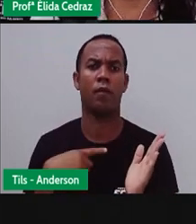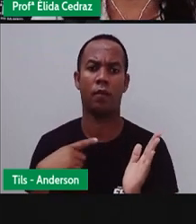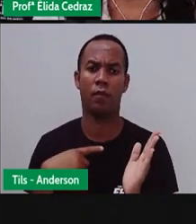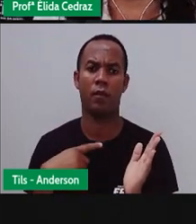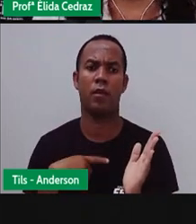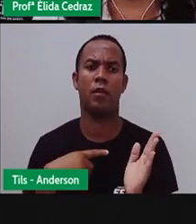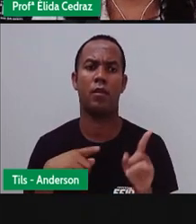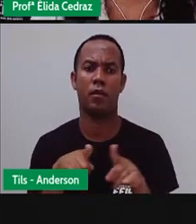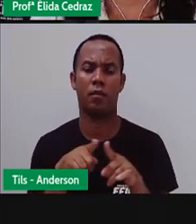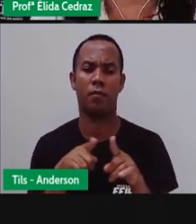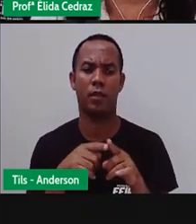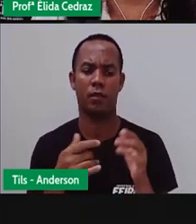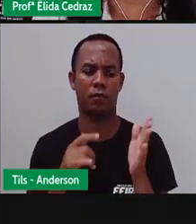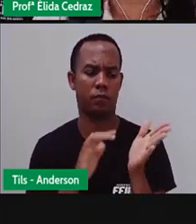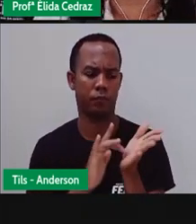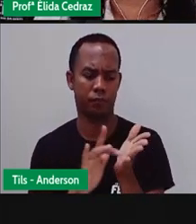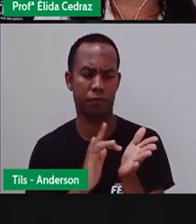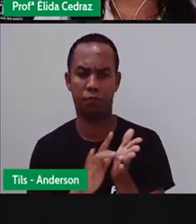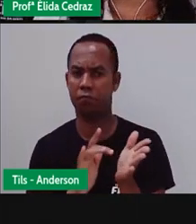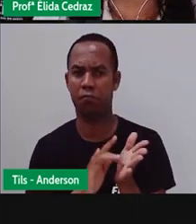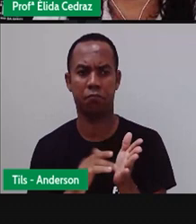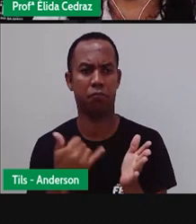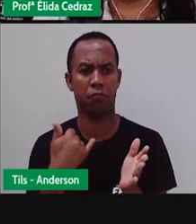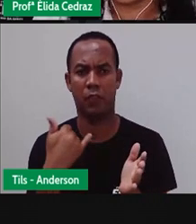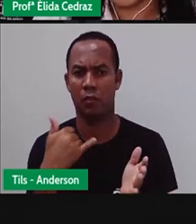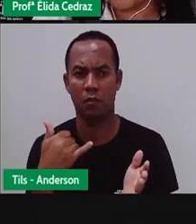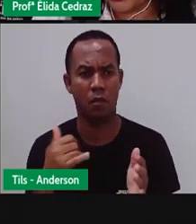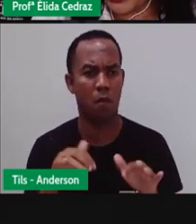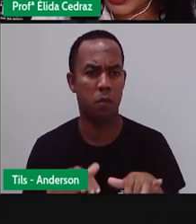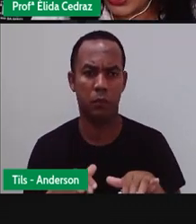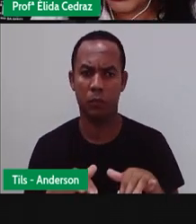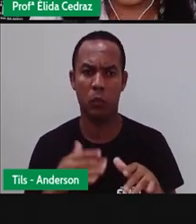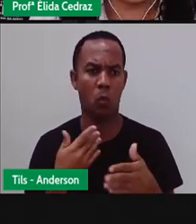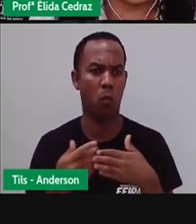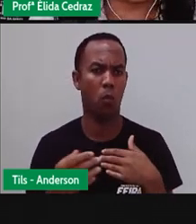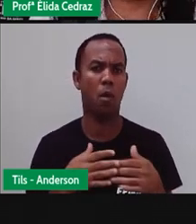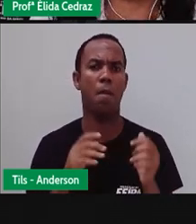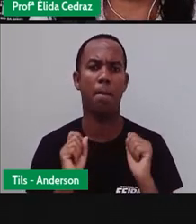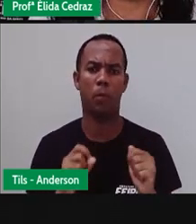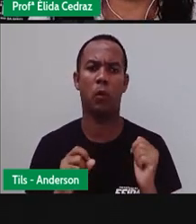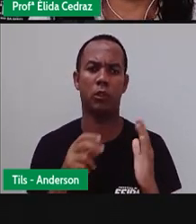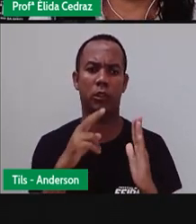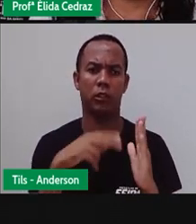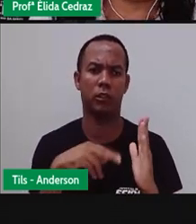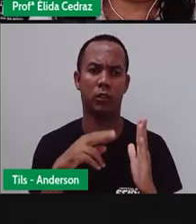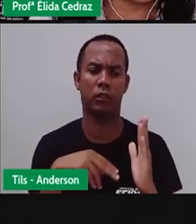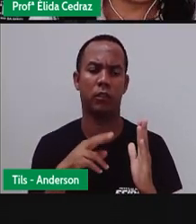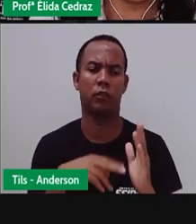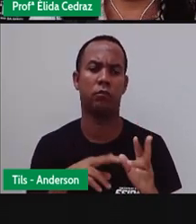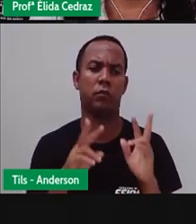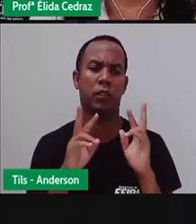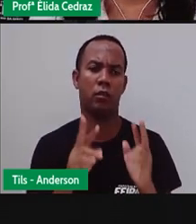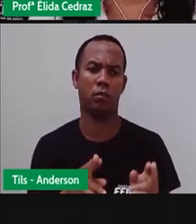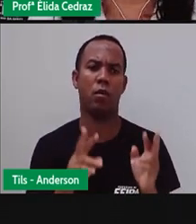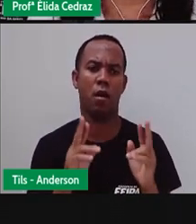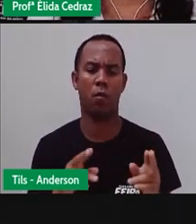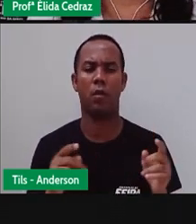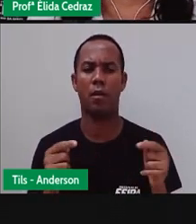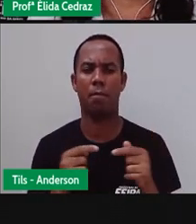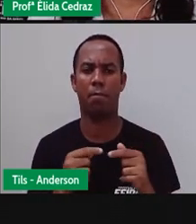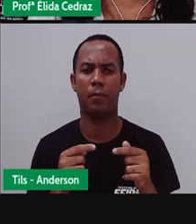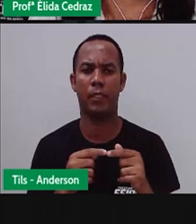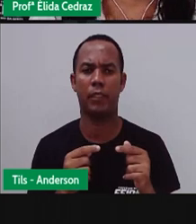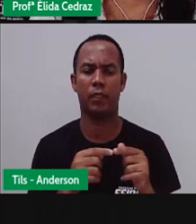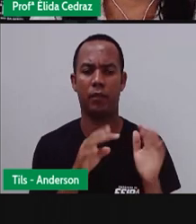quanto no celular, no tablet, no computador, no notebook. Todos têm o mesmo objetivo. O